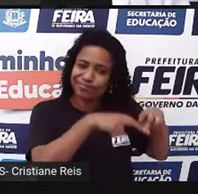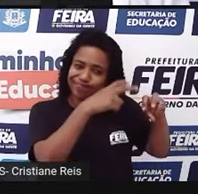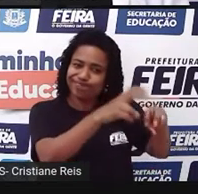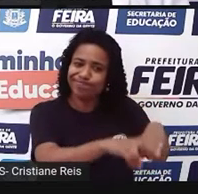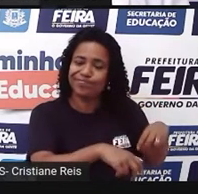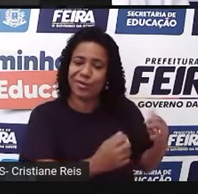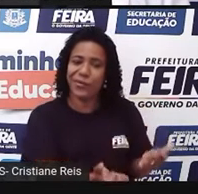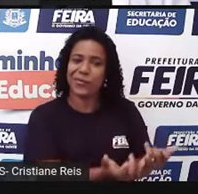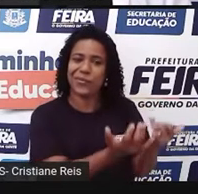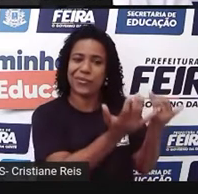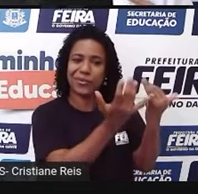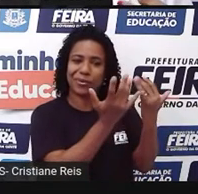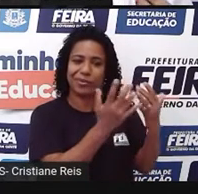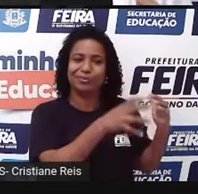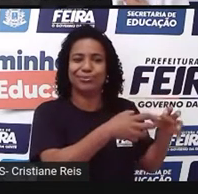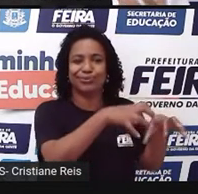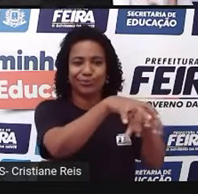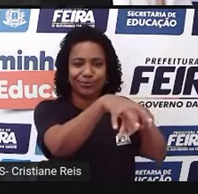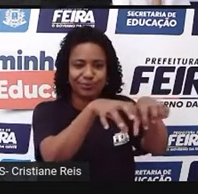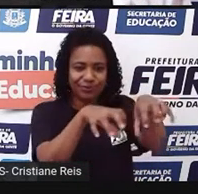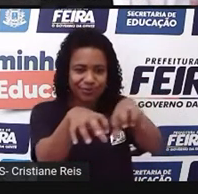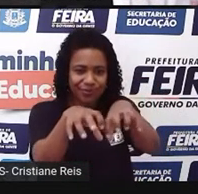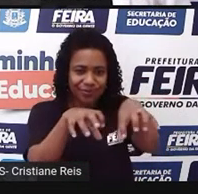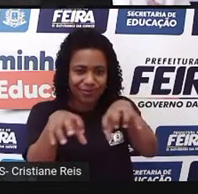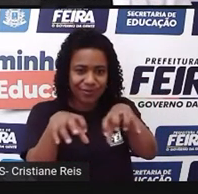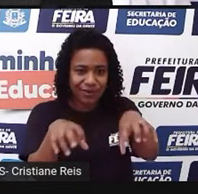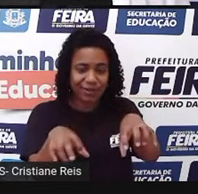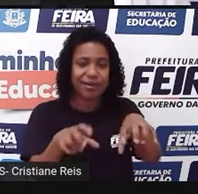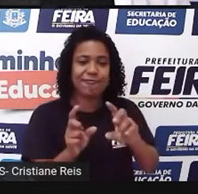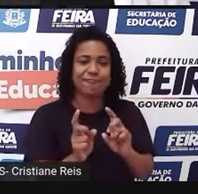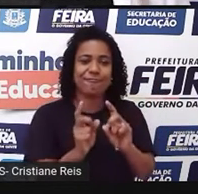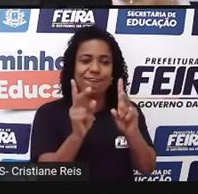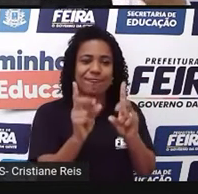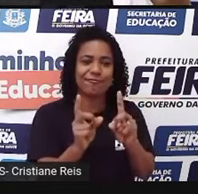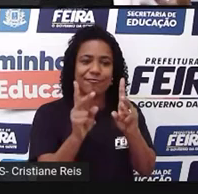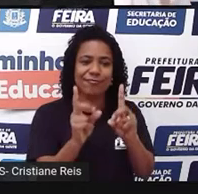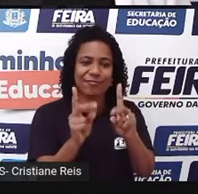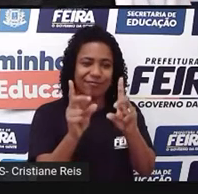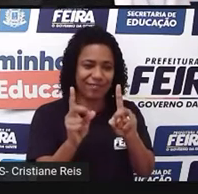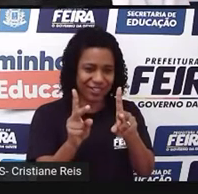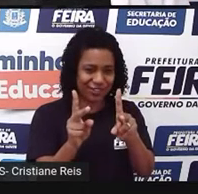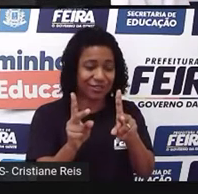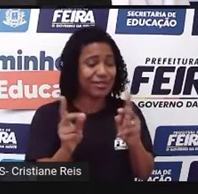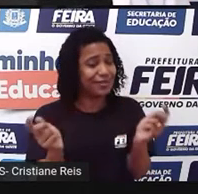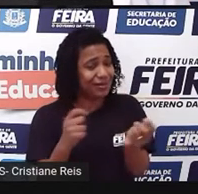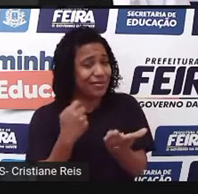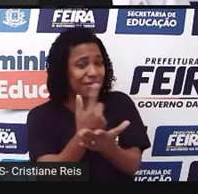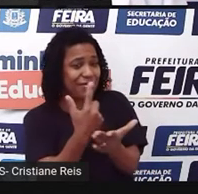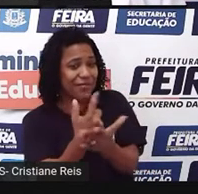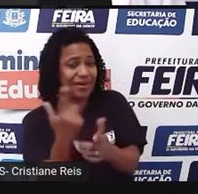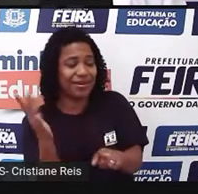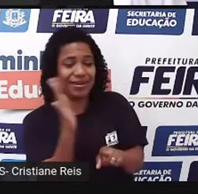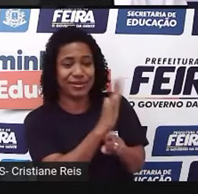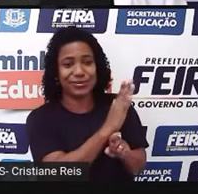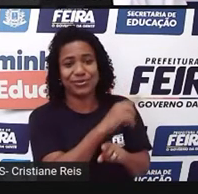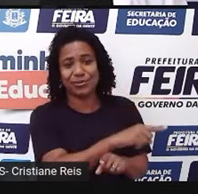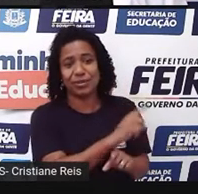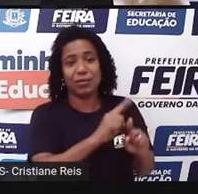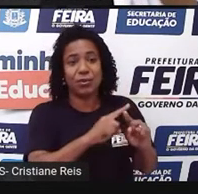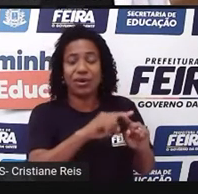conta, né, da quantidade de coisa que tem como seca, como, às vezes, falta de